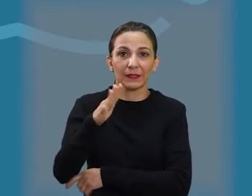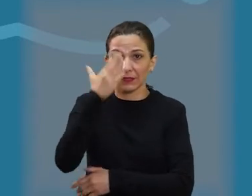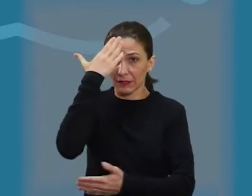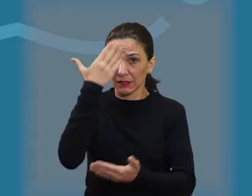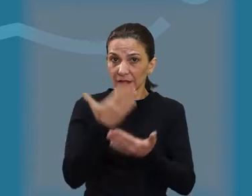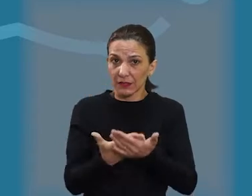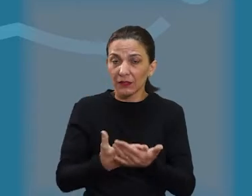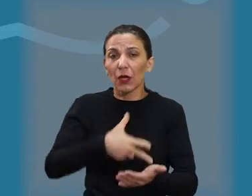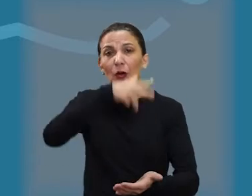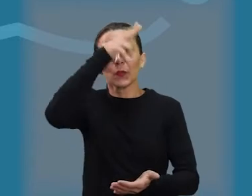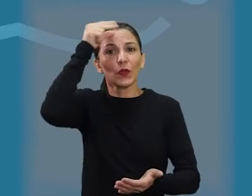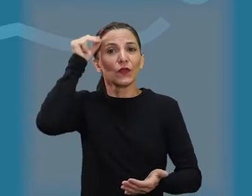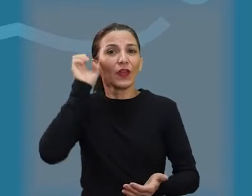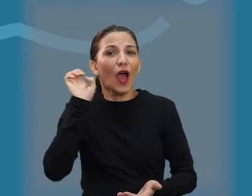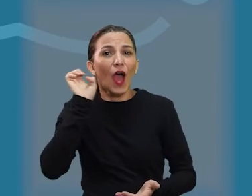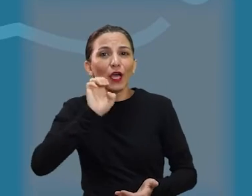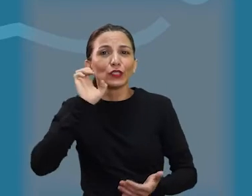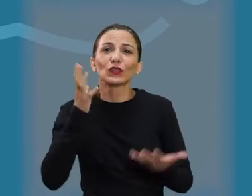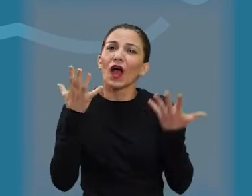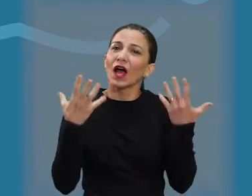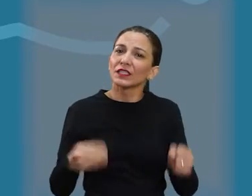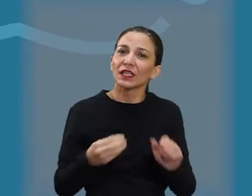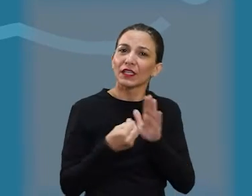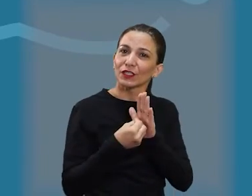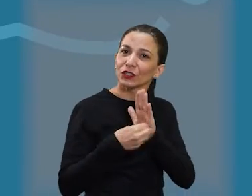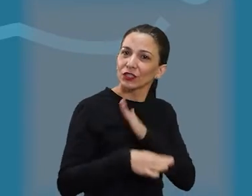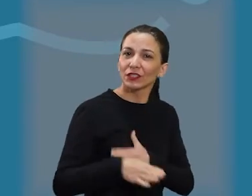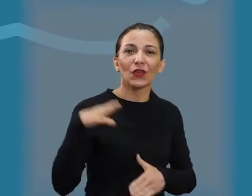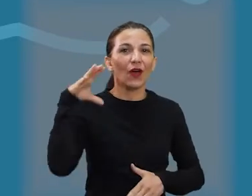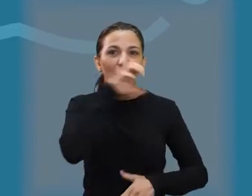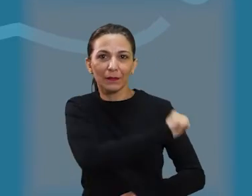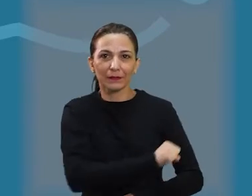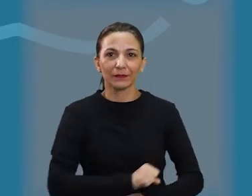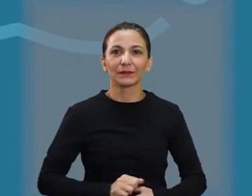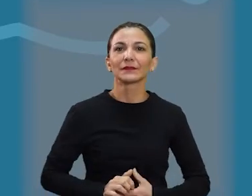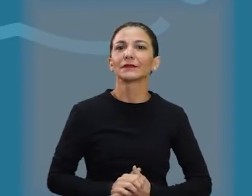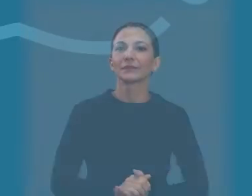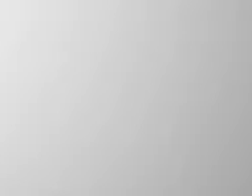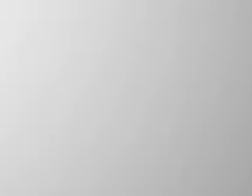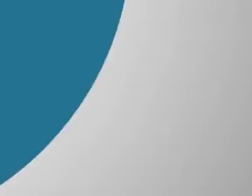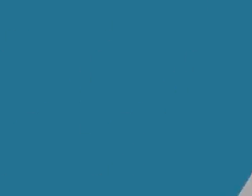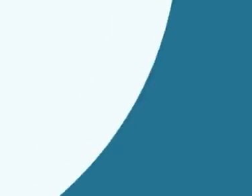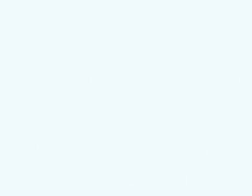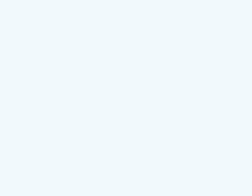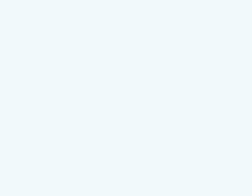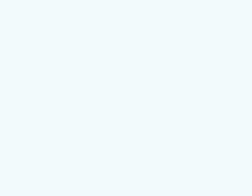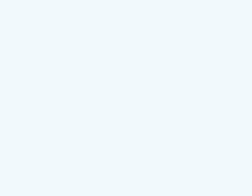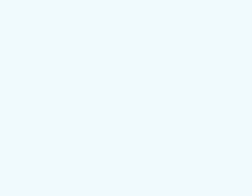praça. Tenho certeza que o prefeito municipal de Araraquara vai atender a minha indicação com a maior rapidez possível.